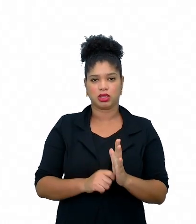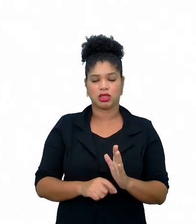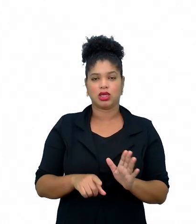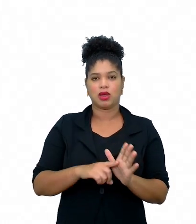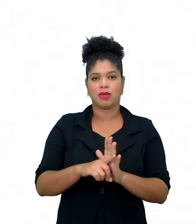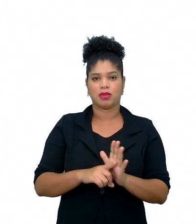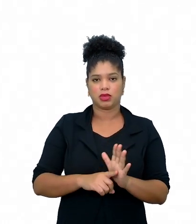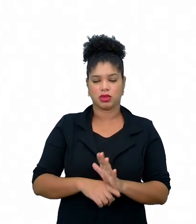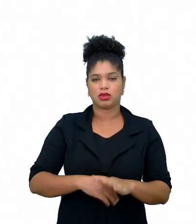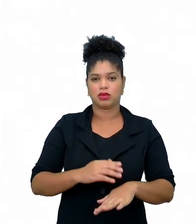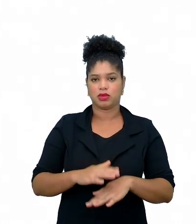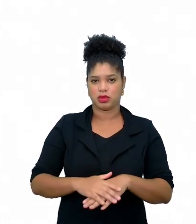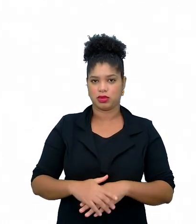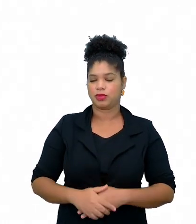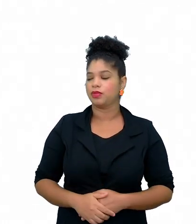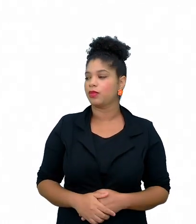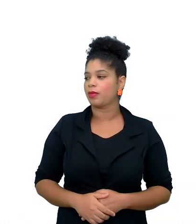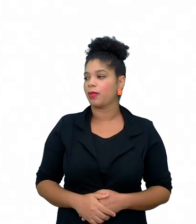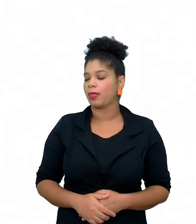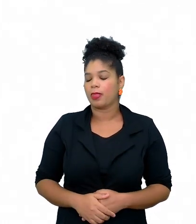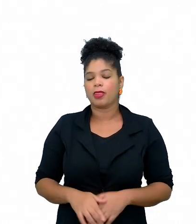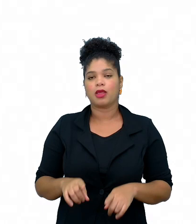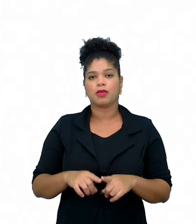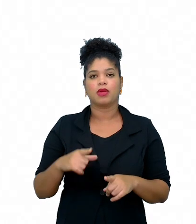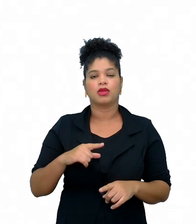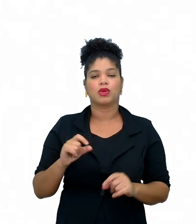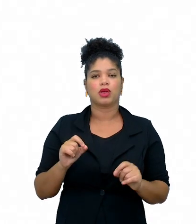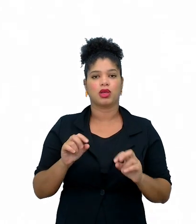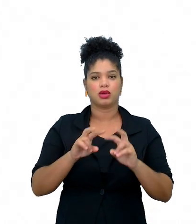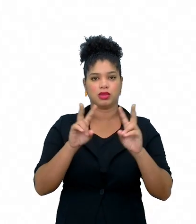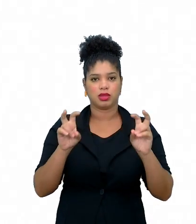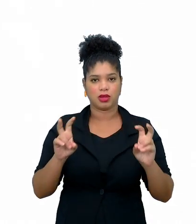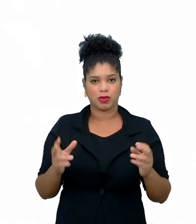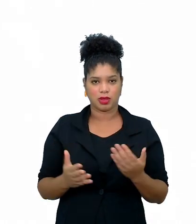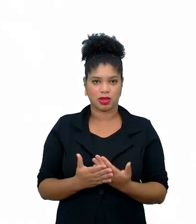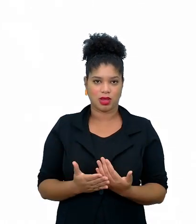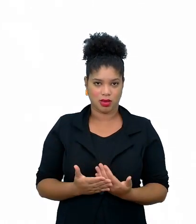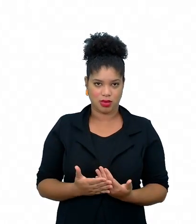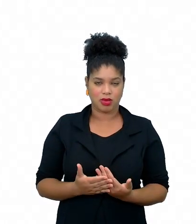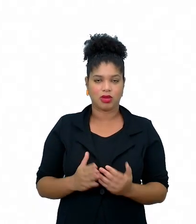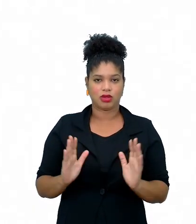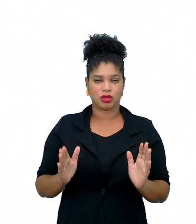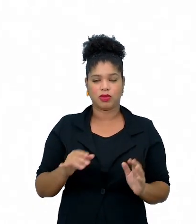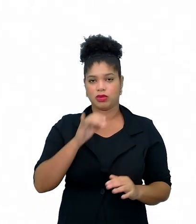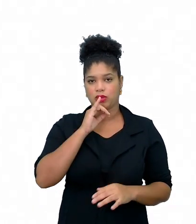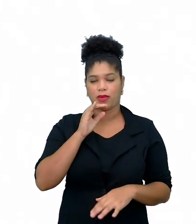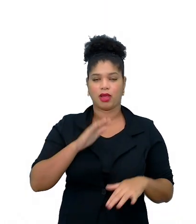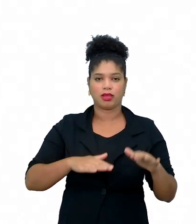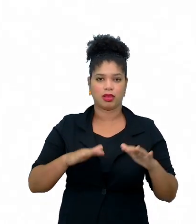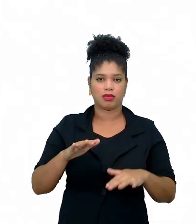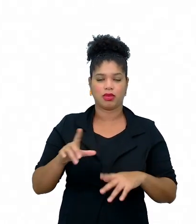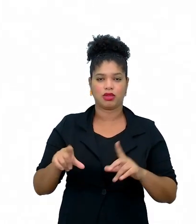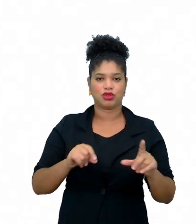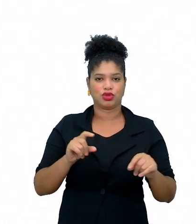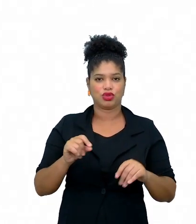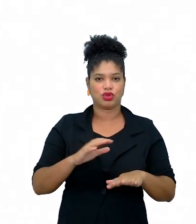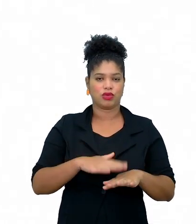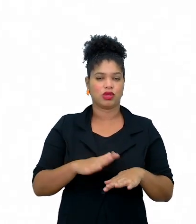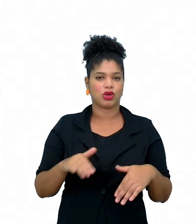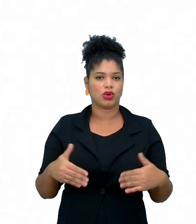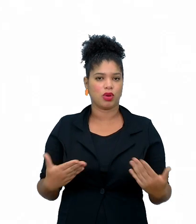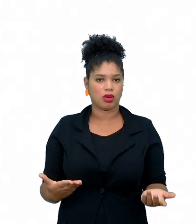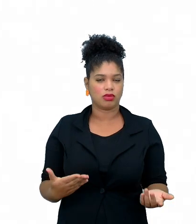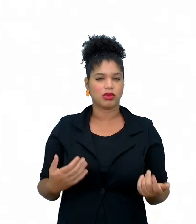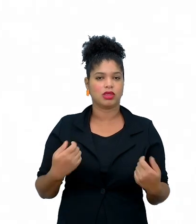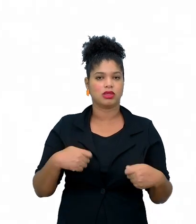realizadas, ele já define os temas das aulas, dependendo da escolha que ele fez, né, e